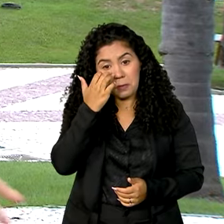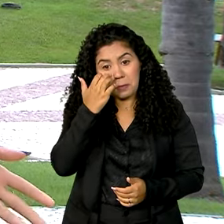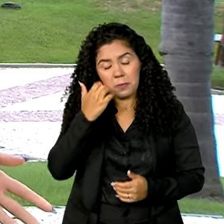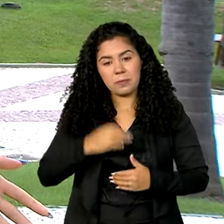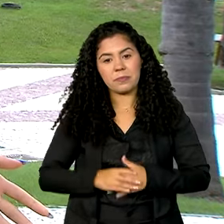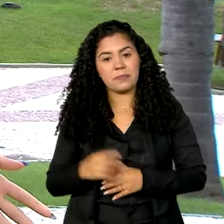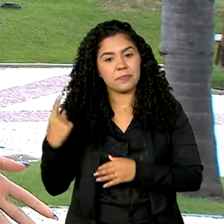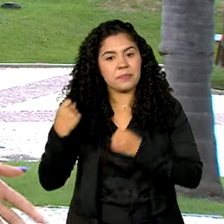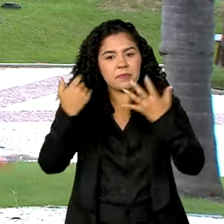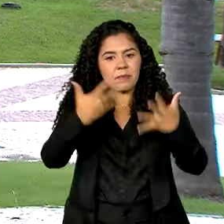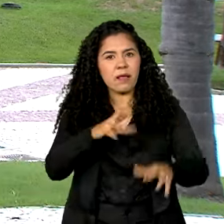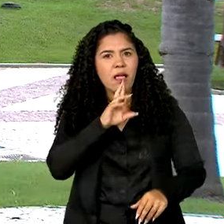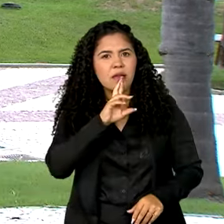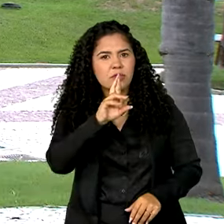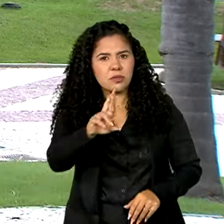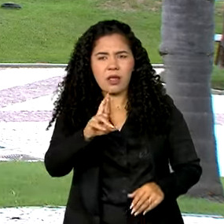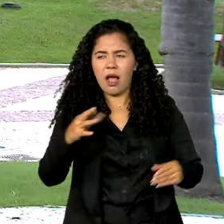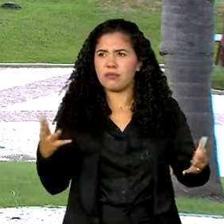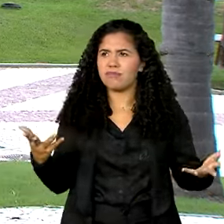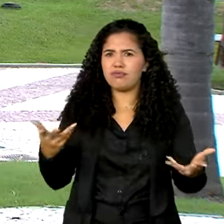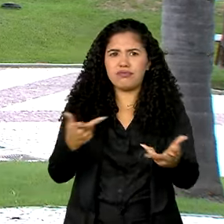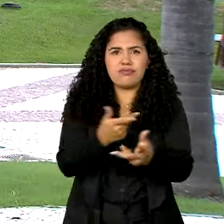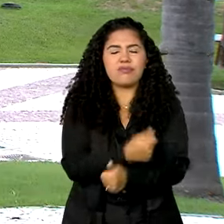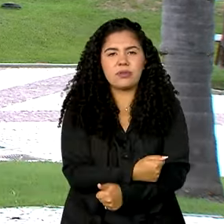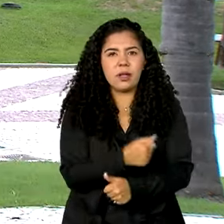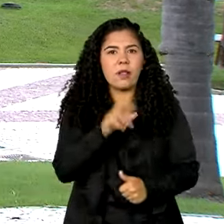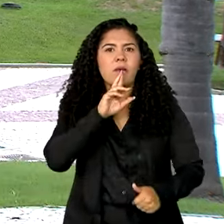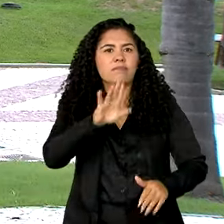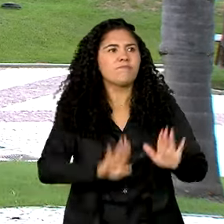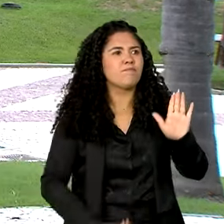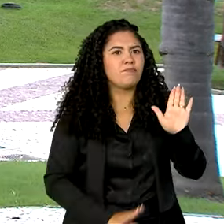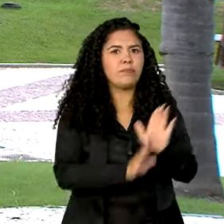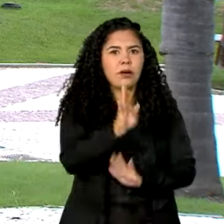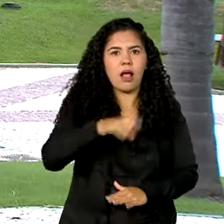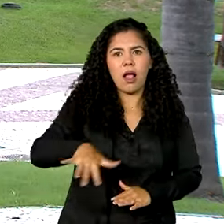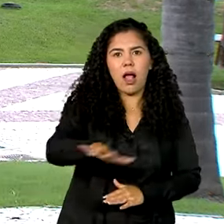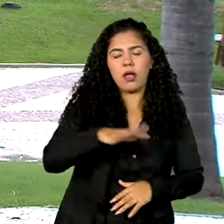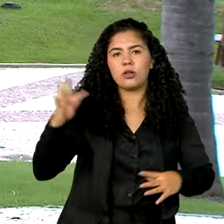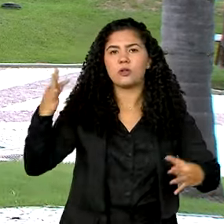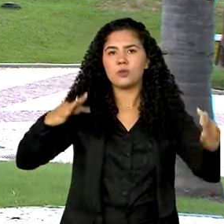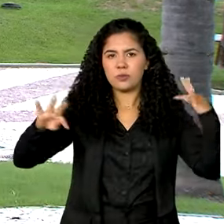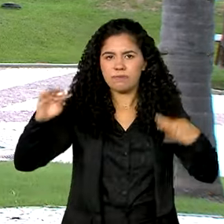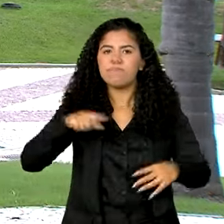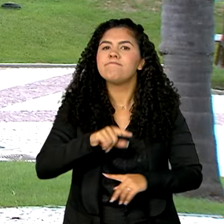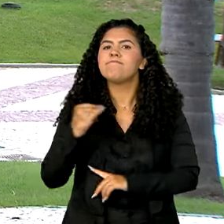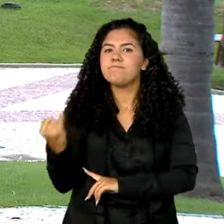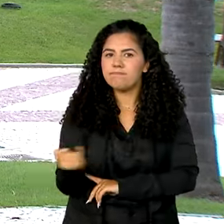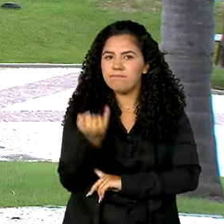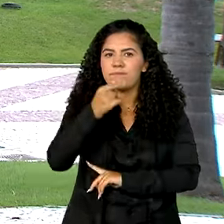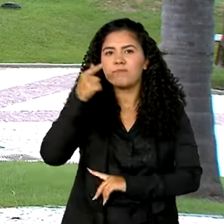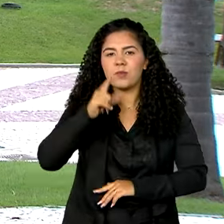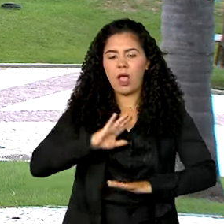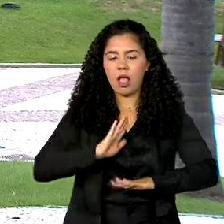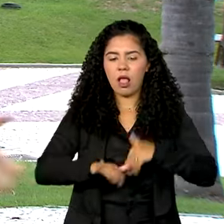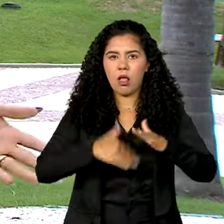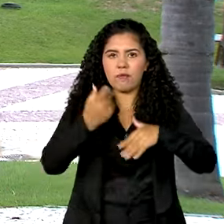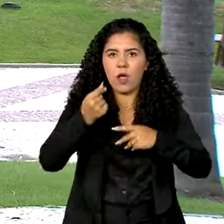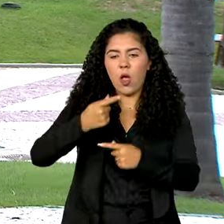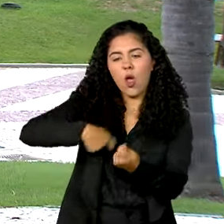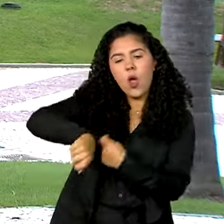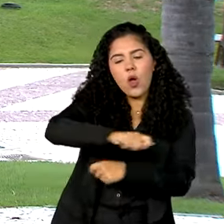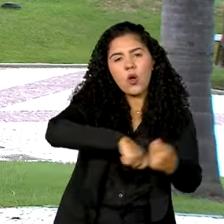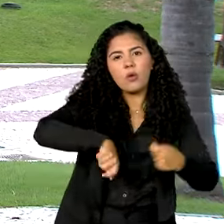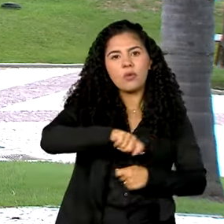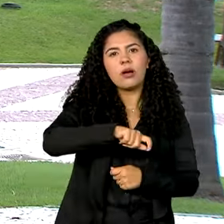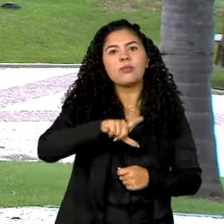Os bons resultados e recordes no setor do turismo têm sido um fator importante para o desenvolvimento econômico em